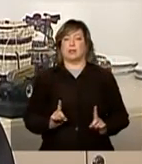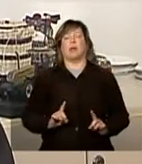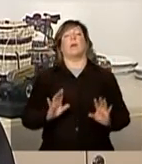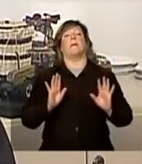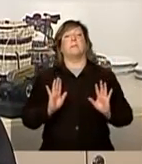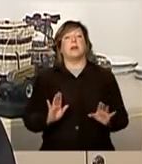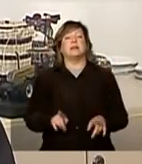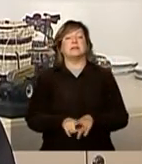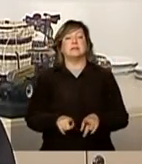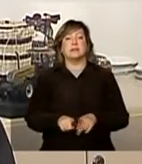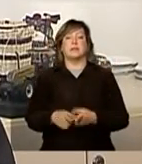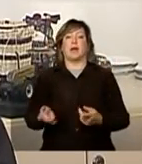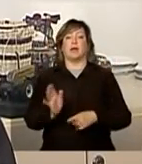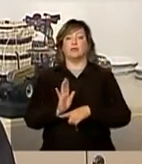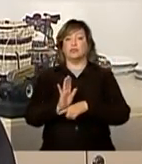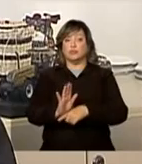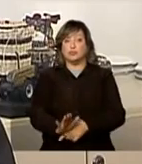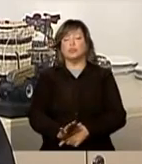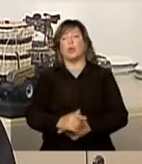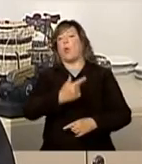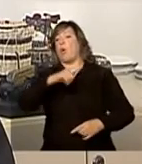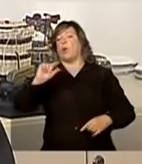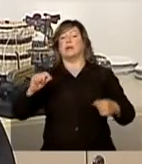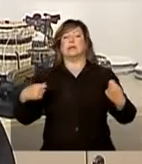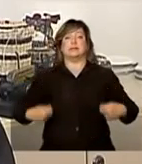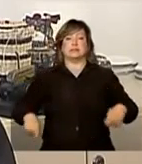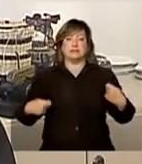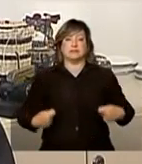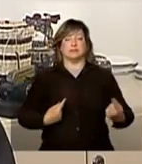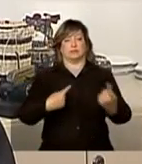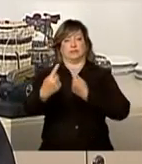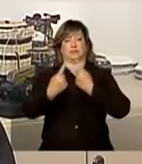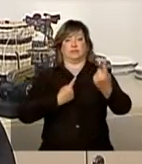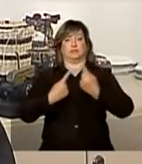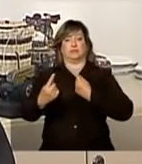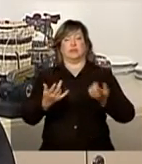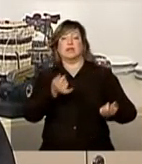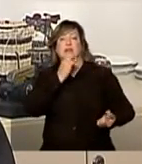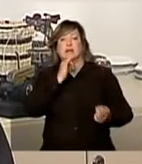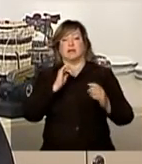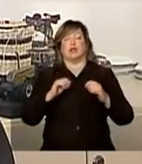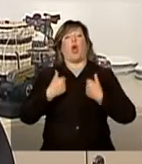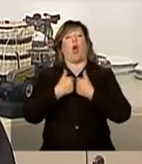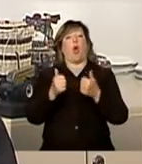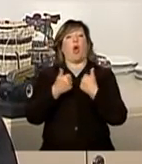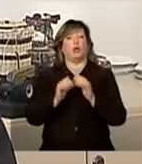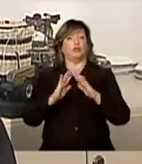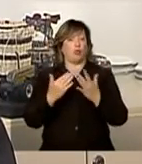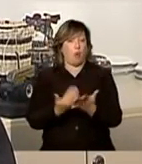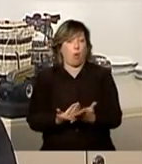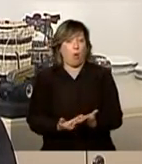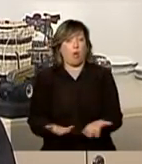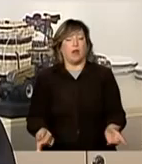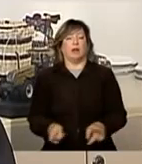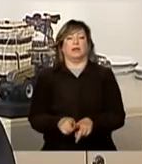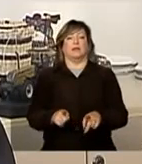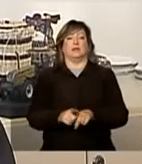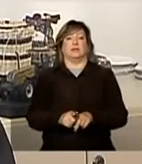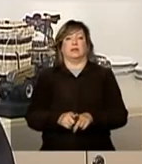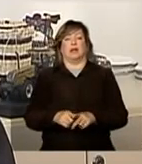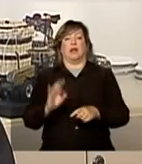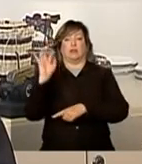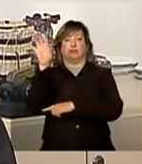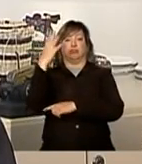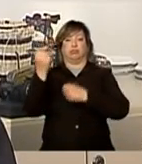pecuária, mas também para outras necessidades de mobilidade da população, seja para os ônibus escolares, para o transporte de pacientes em